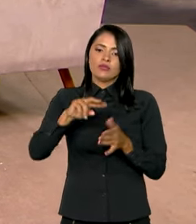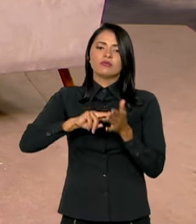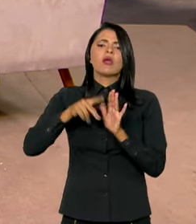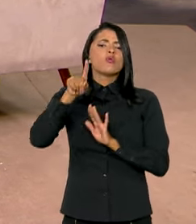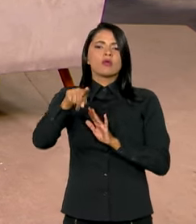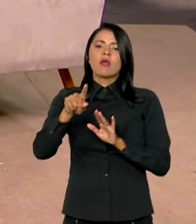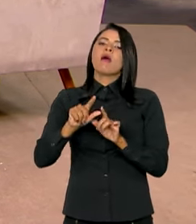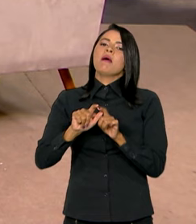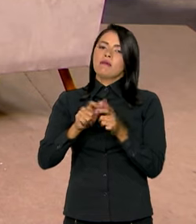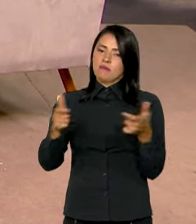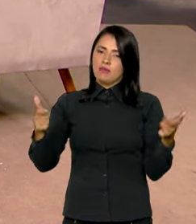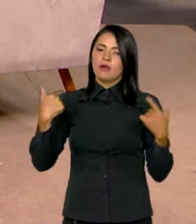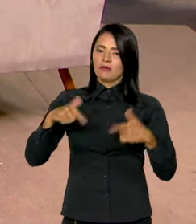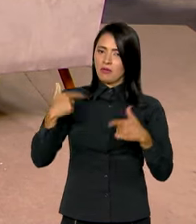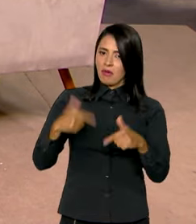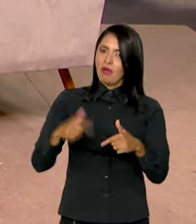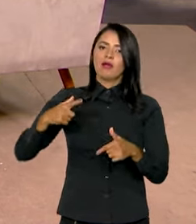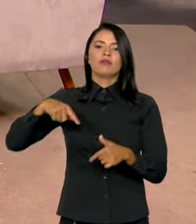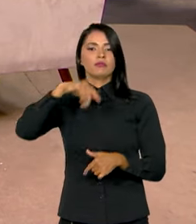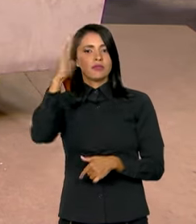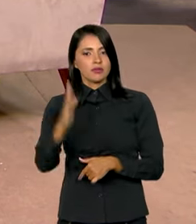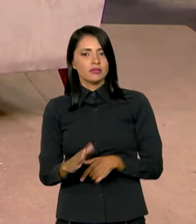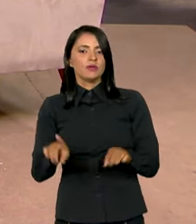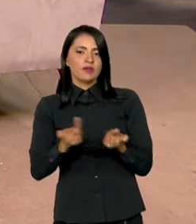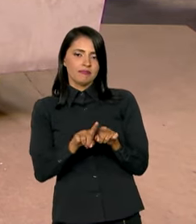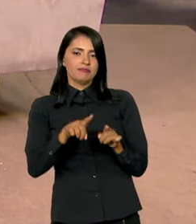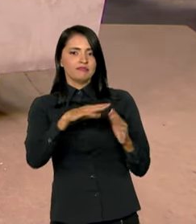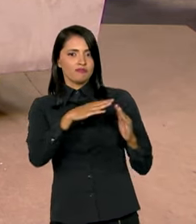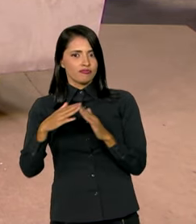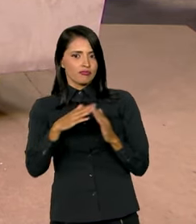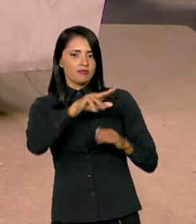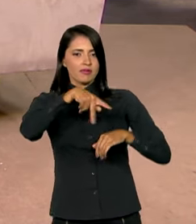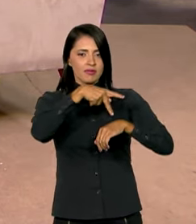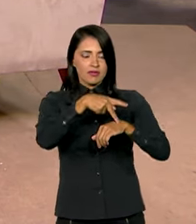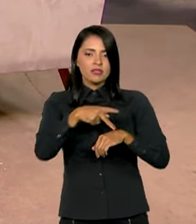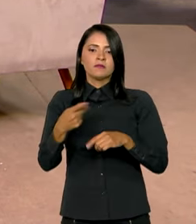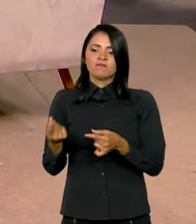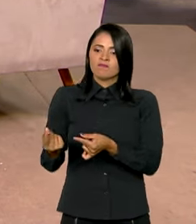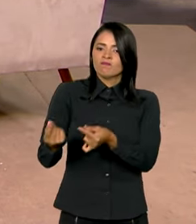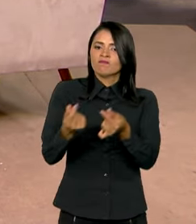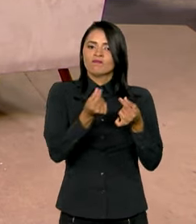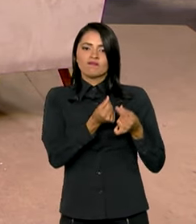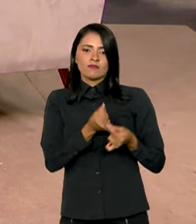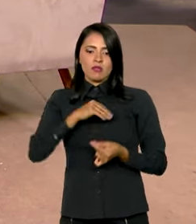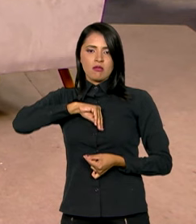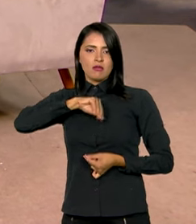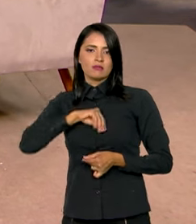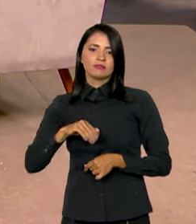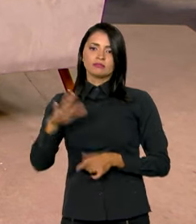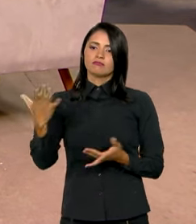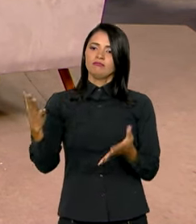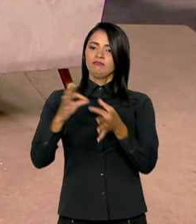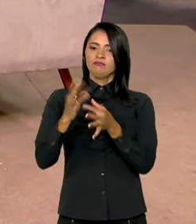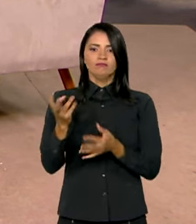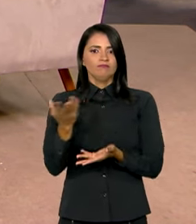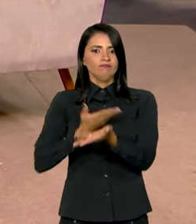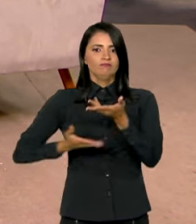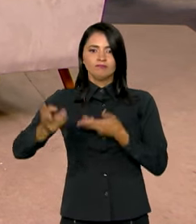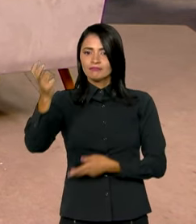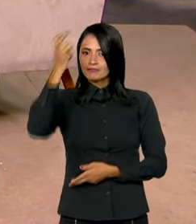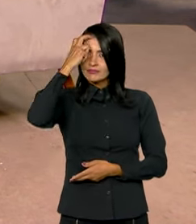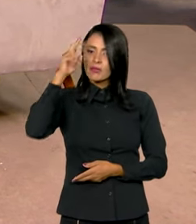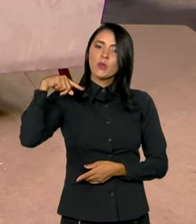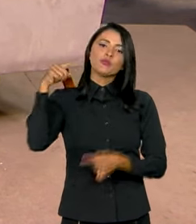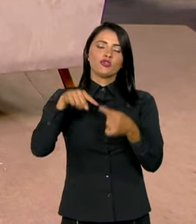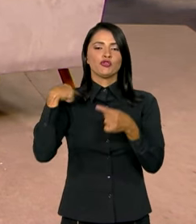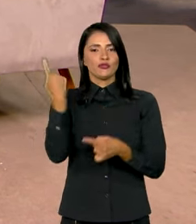o Brasil e para os países vizinhos, mais balança comercial, mais renda e mais integração cultural, que é aquilo que nós queremos,